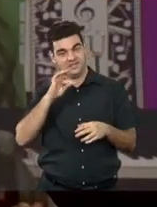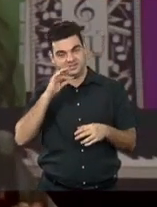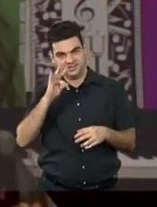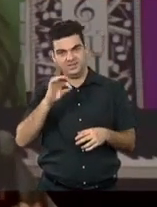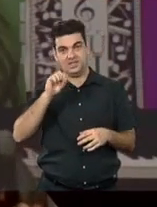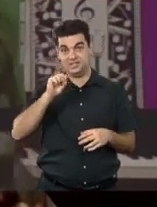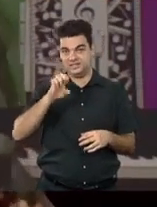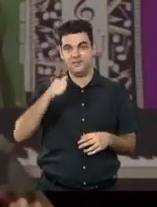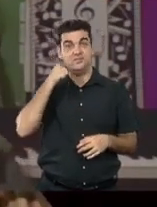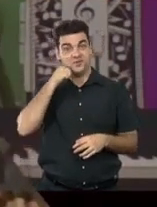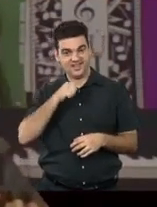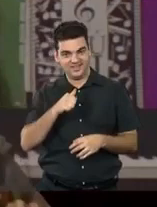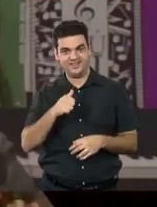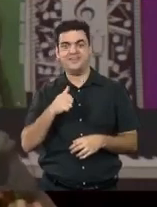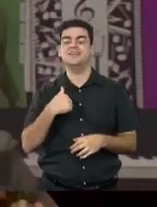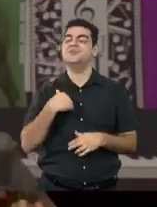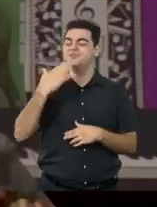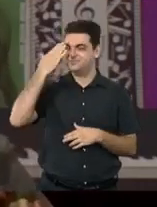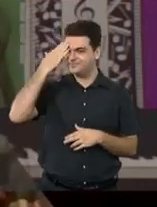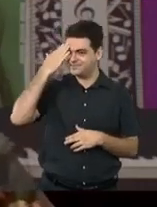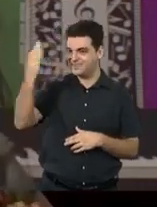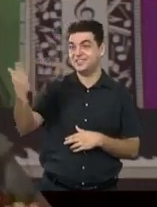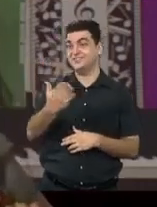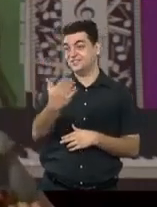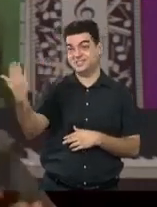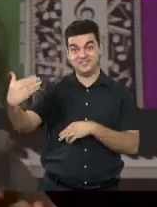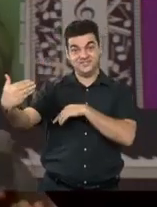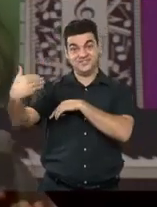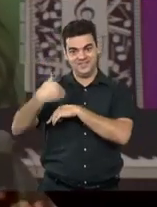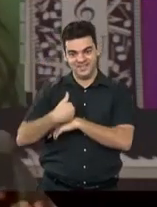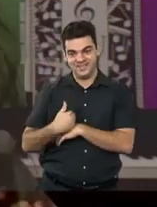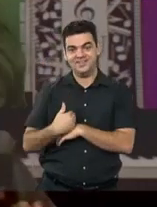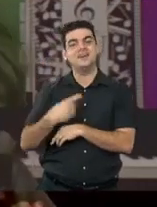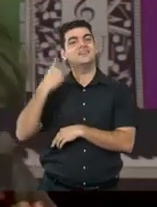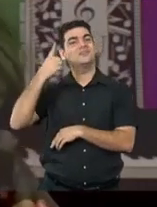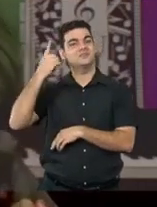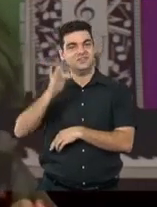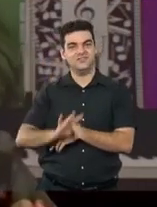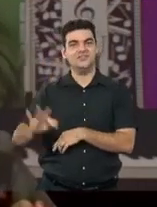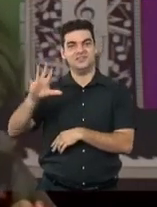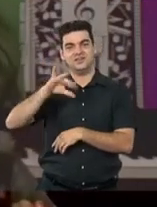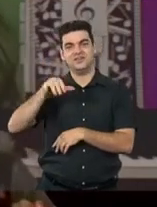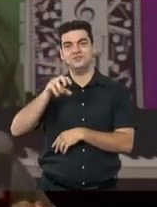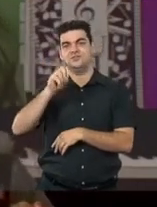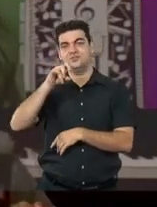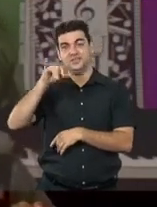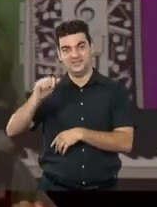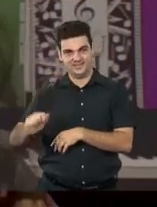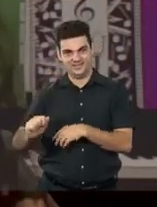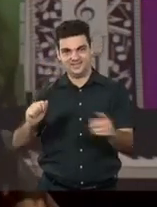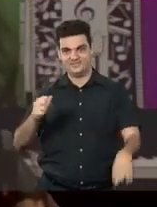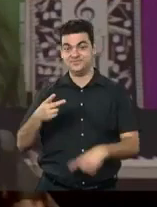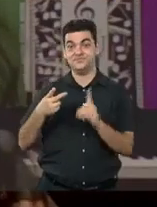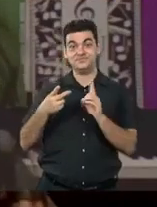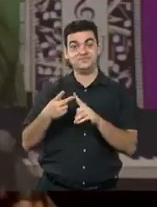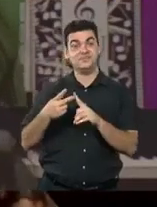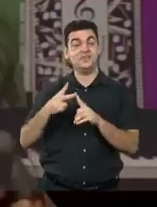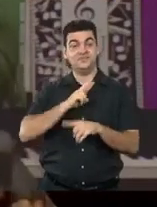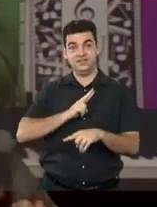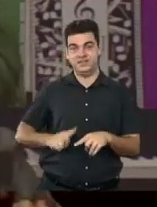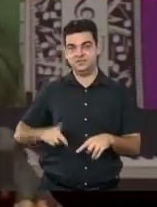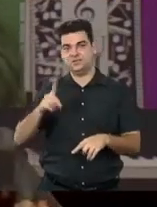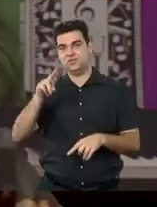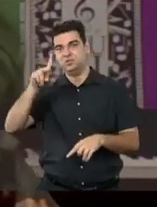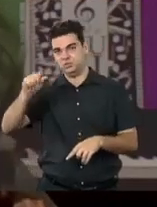agradeço imensamente a presença das integrantes desta conferência, deputada federal, Joênia Uapitiana, a vereadora